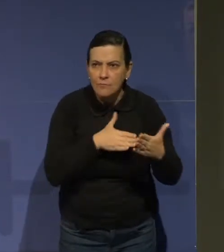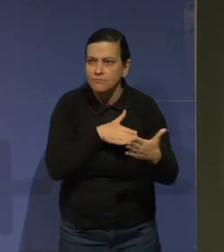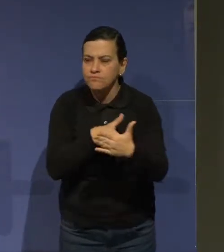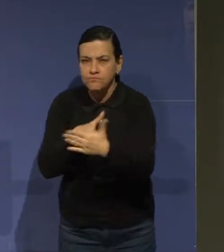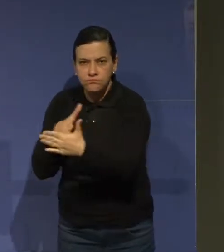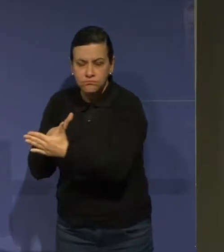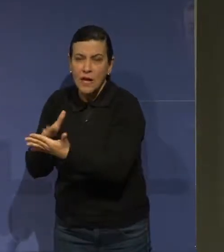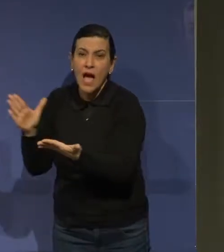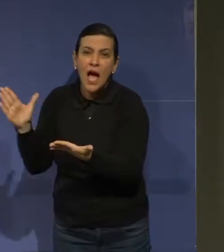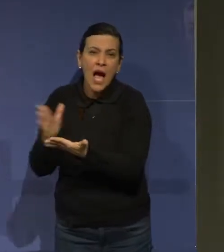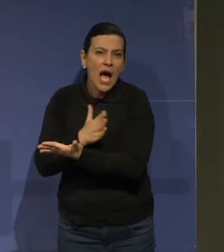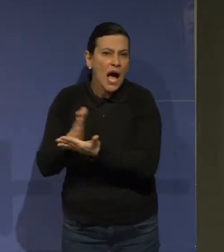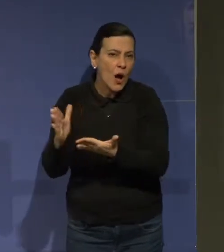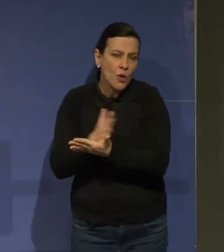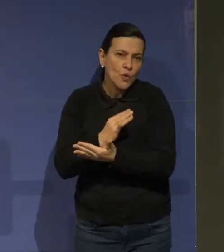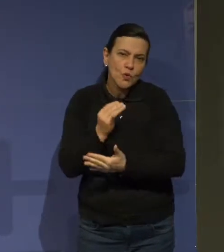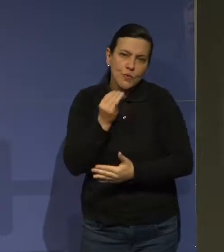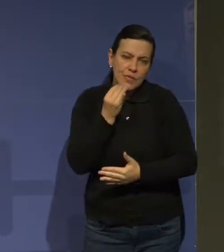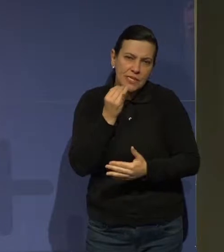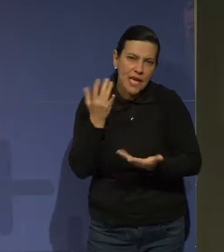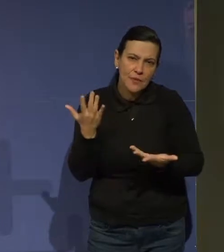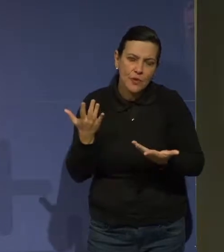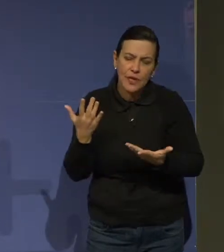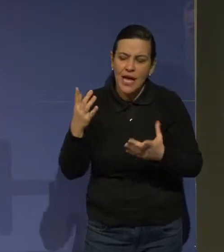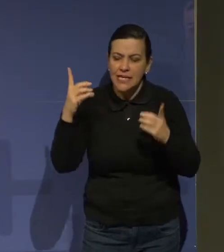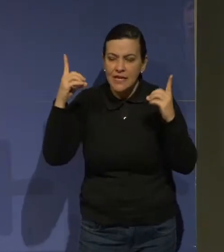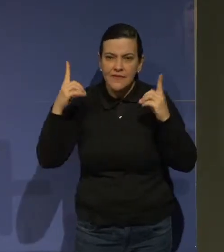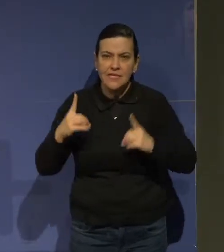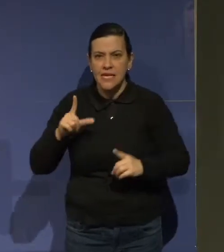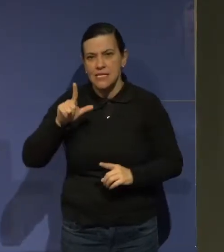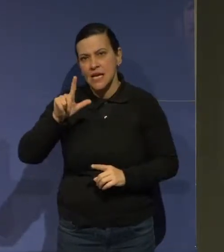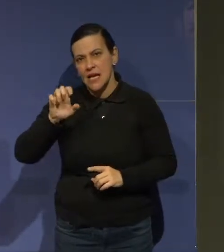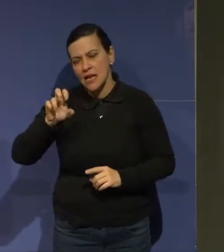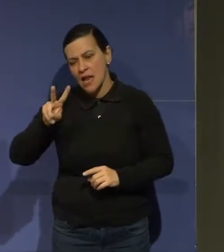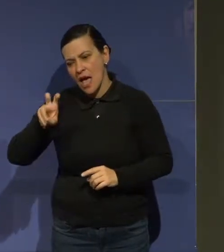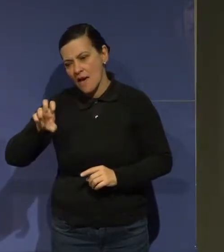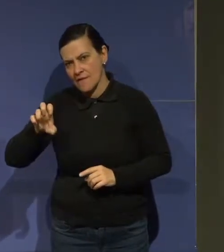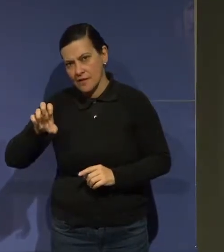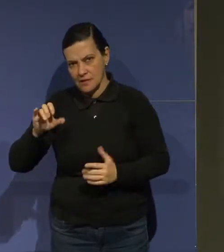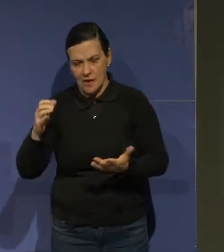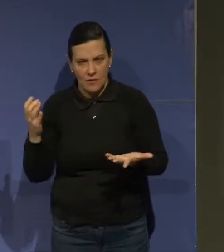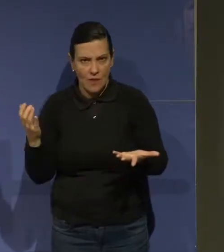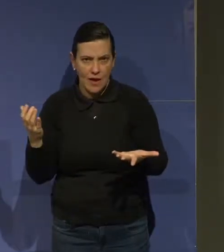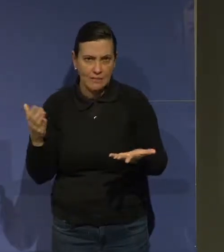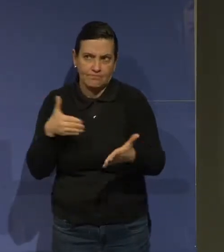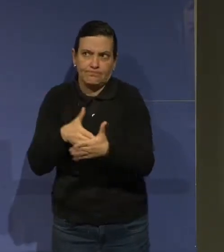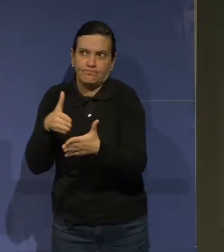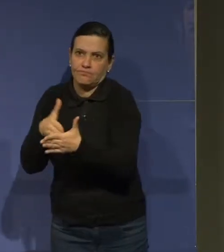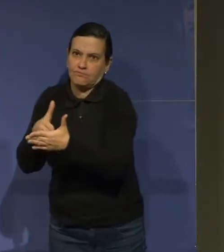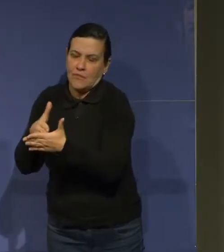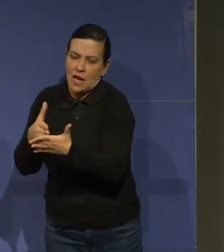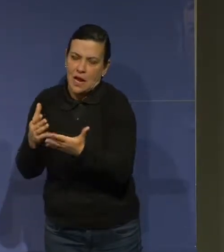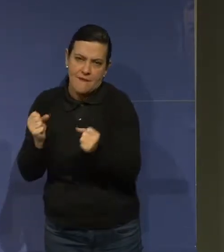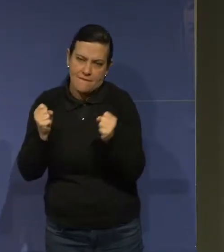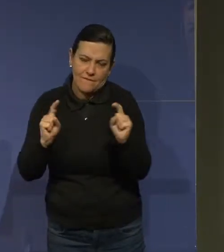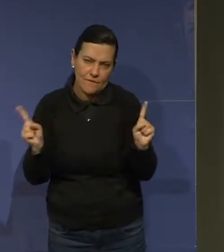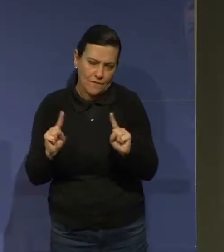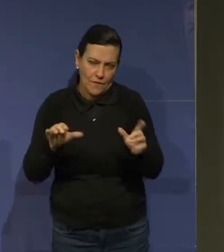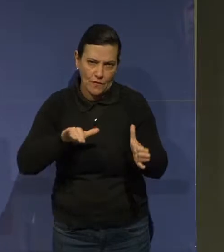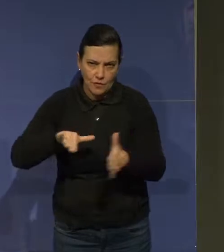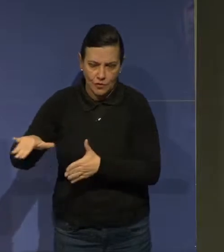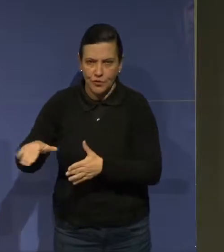e que não são grandes impeditivos. Então, bom, esse é o número que a gente tem. São Paulo, mais ou menos